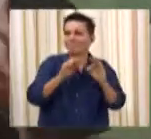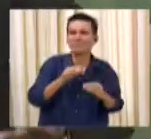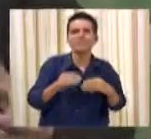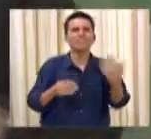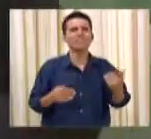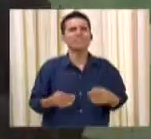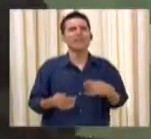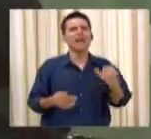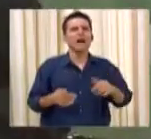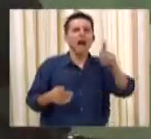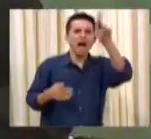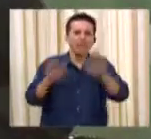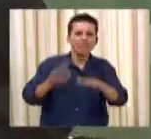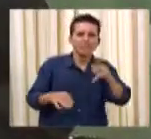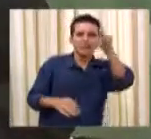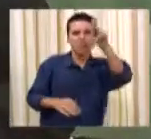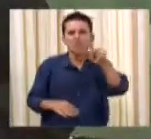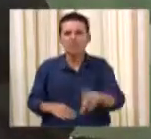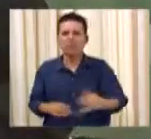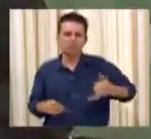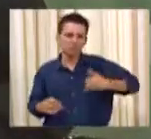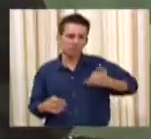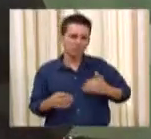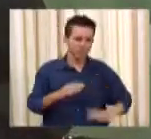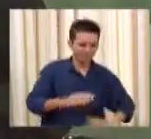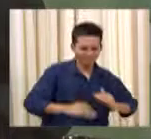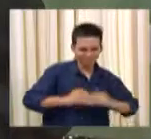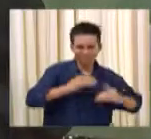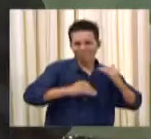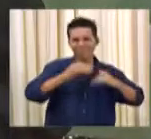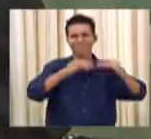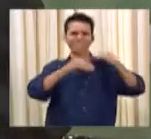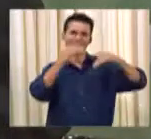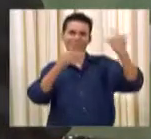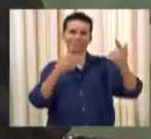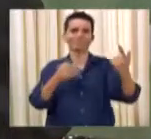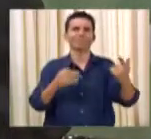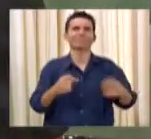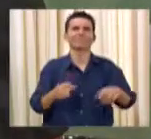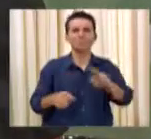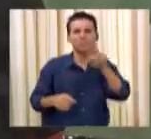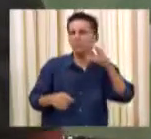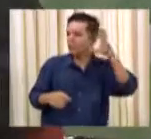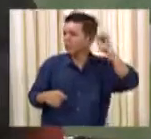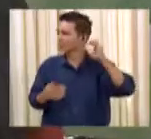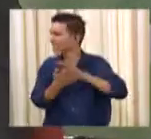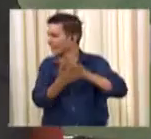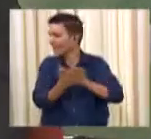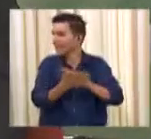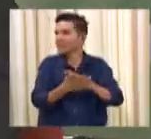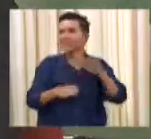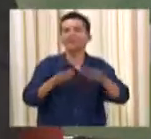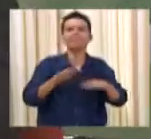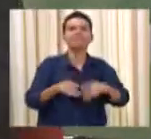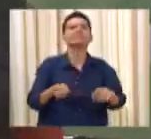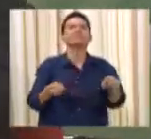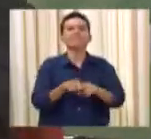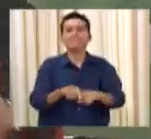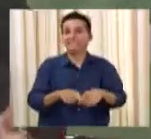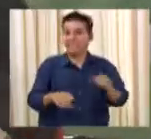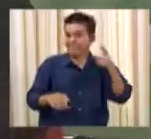voltando àquilo que a doutora Mariana falou. O cérebro precisa de estímulo para funcionar. Então, se ele ficou muitos anos,